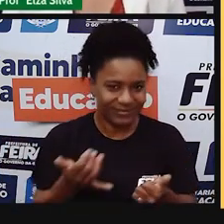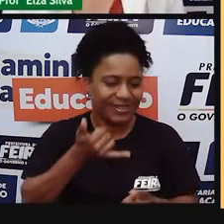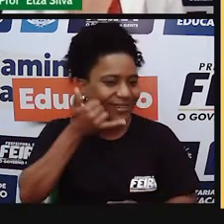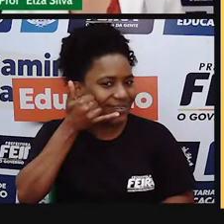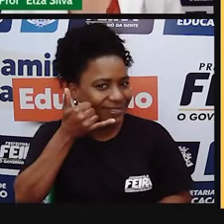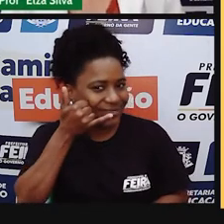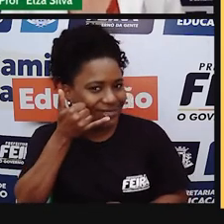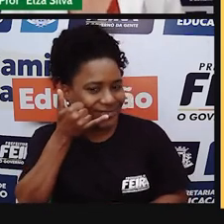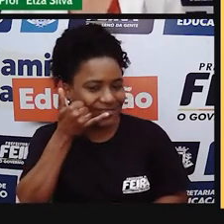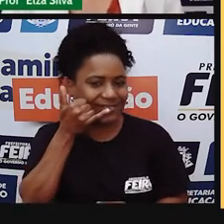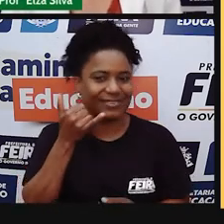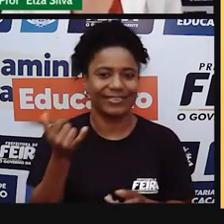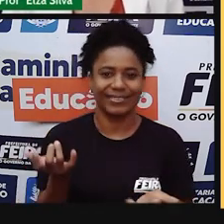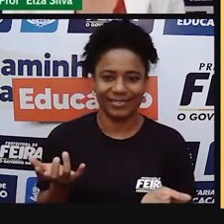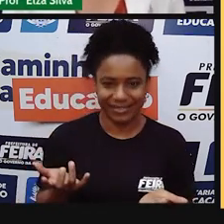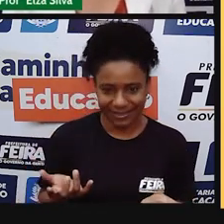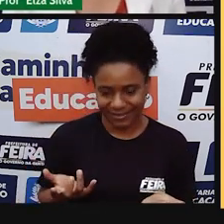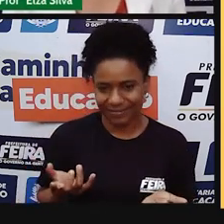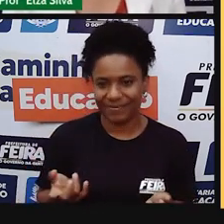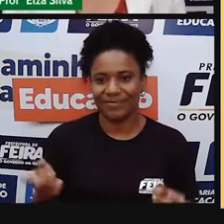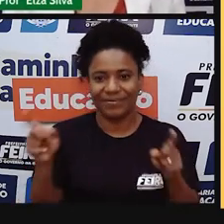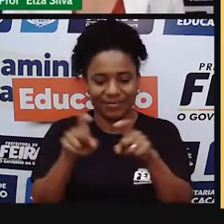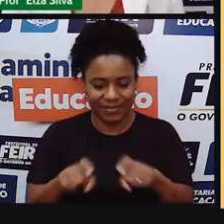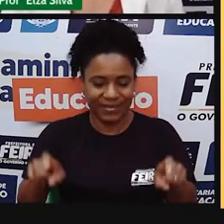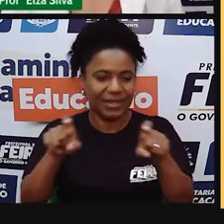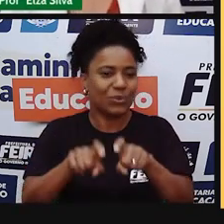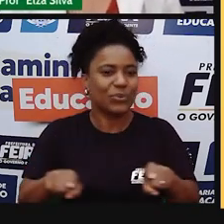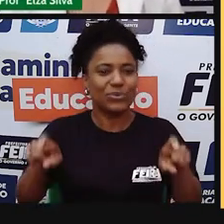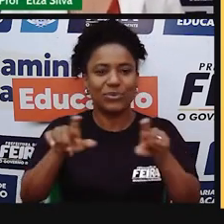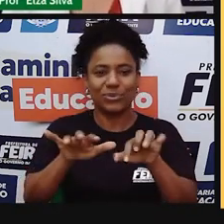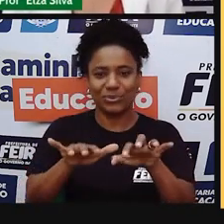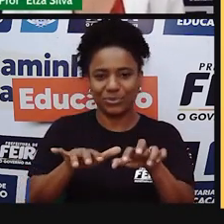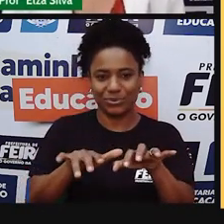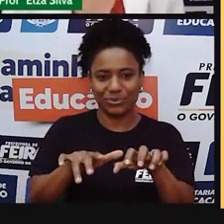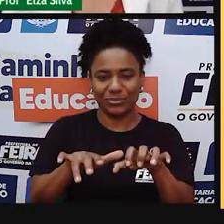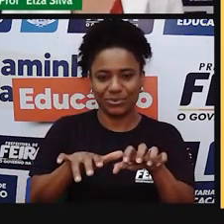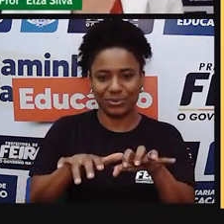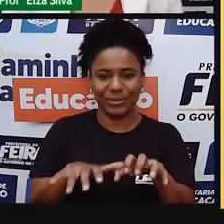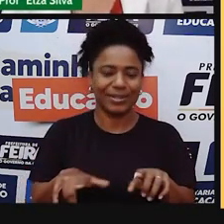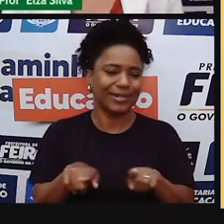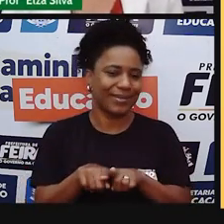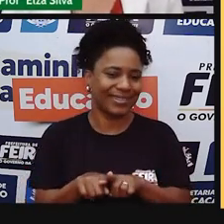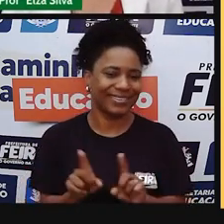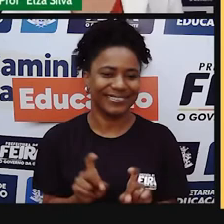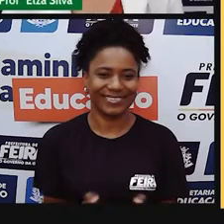cell phones, como já foi dito antes, no e-books and computers.